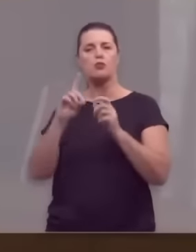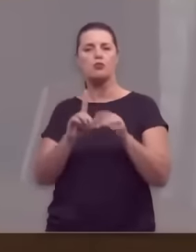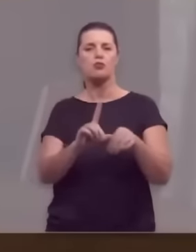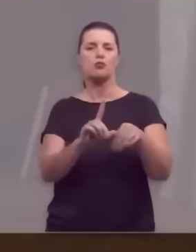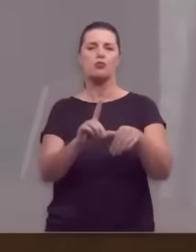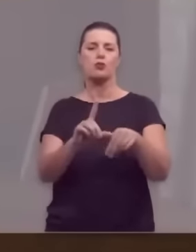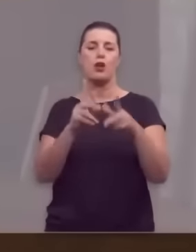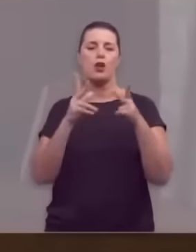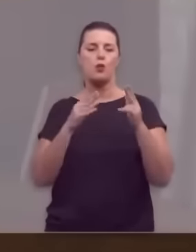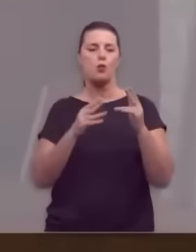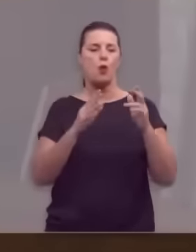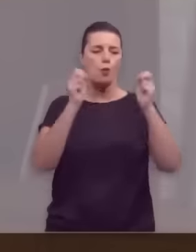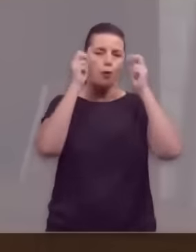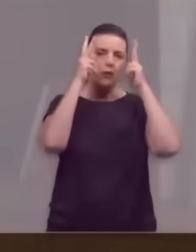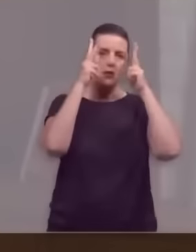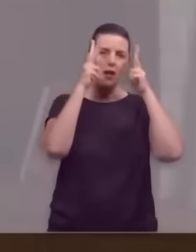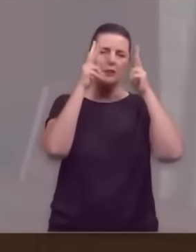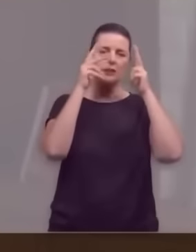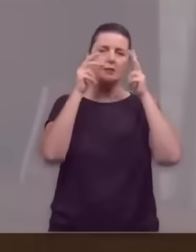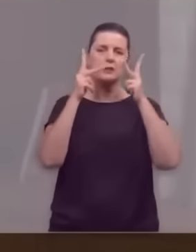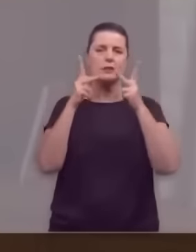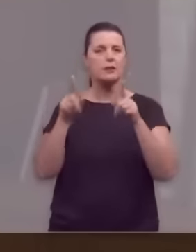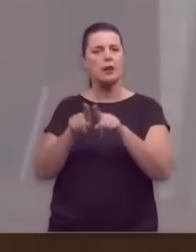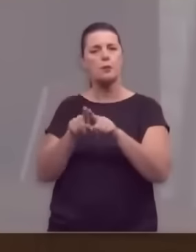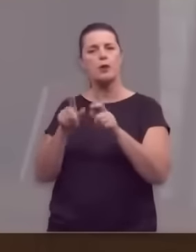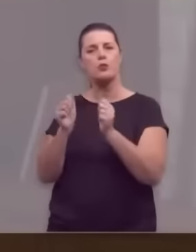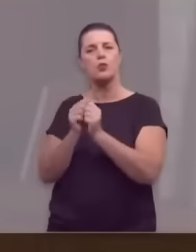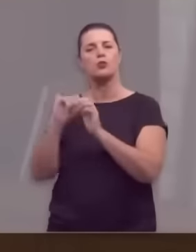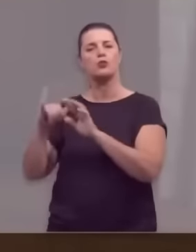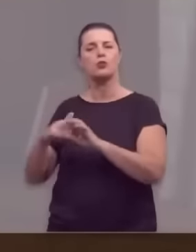contigo. Assim como eu fui com Moisés, eu serei contigo.